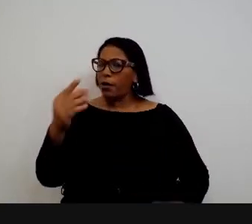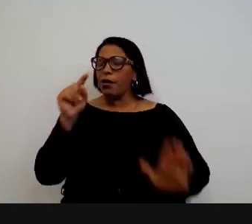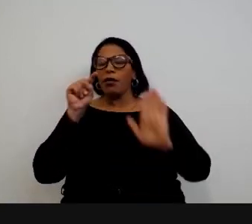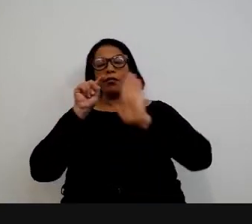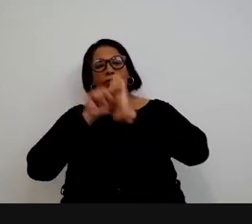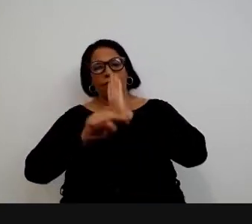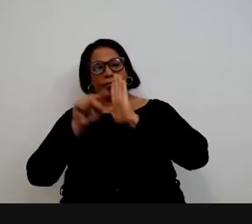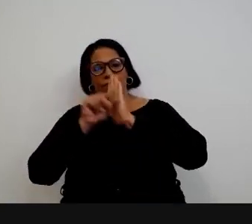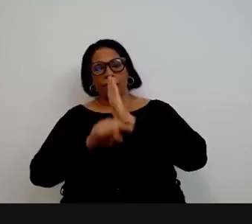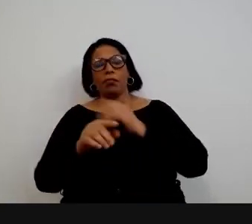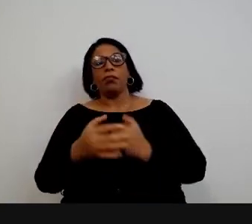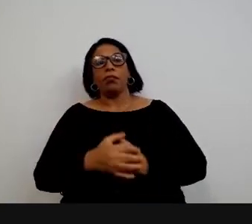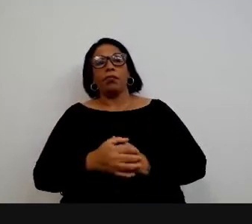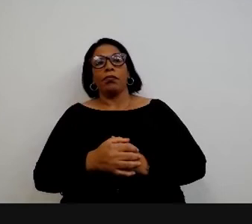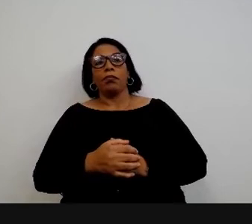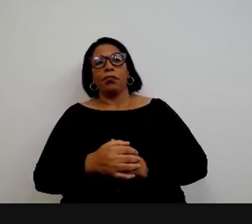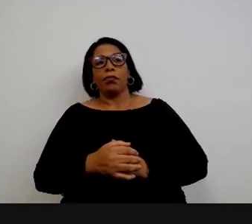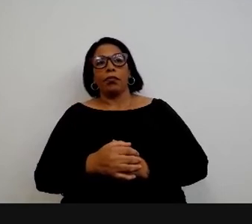pergunta